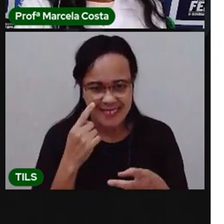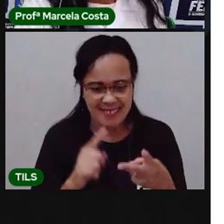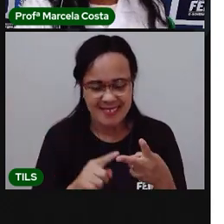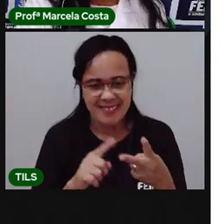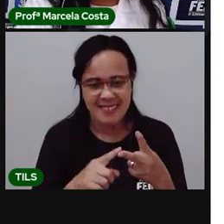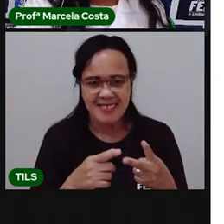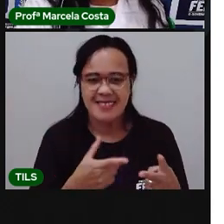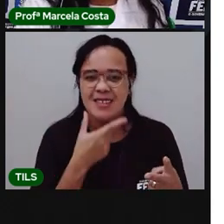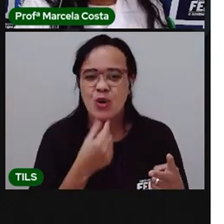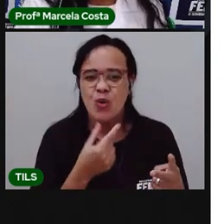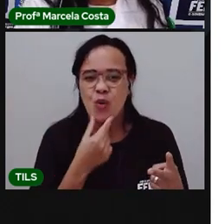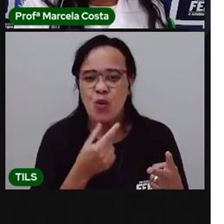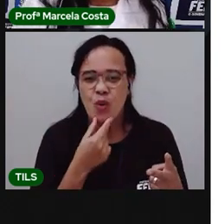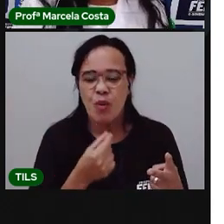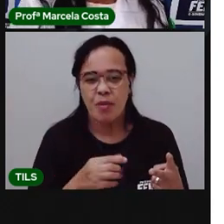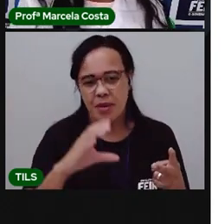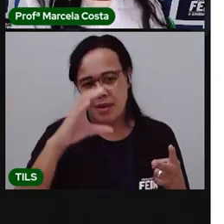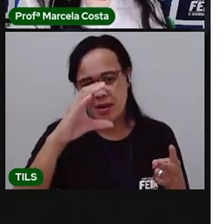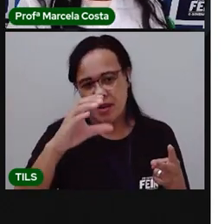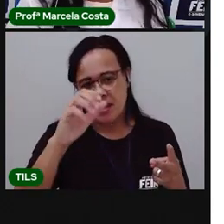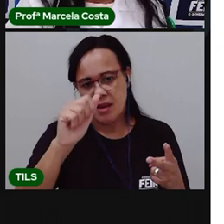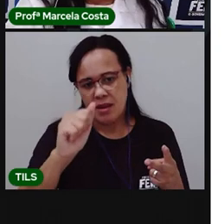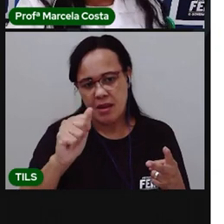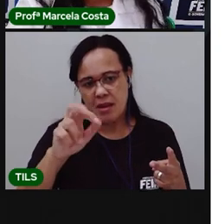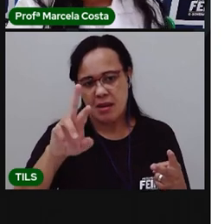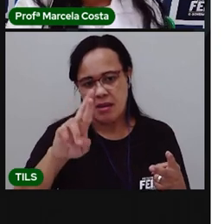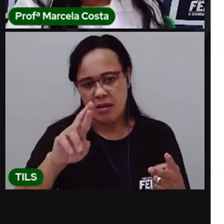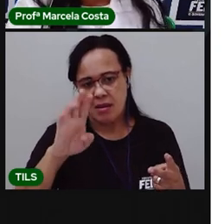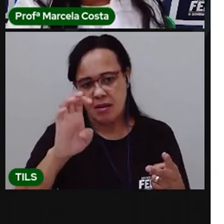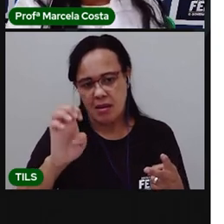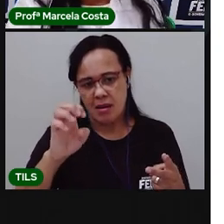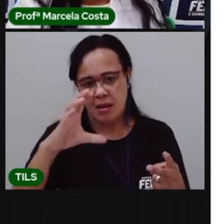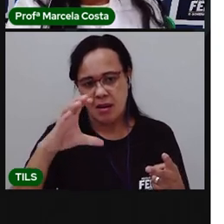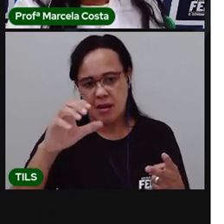Como é que a gente escreve careca? Ó,